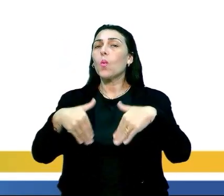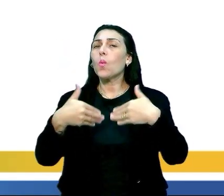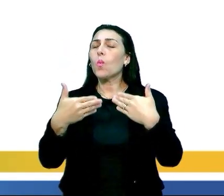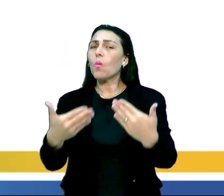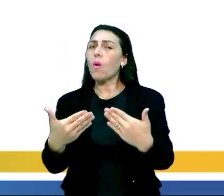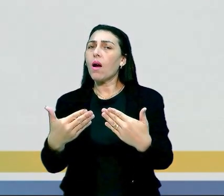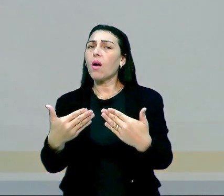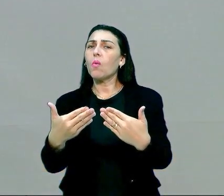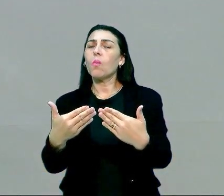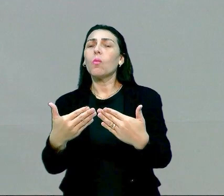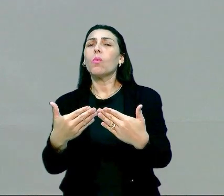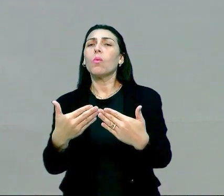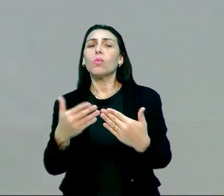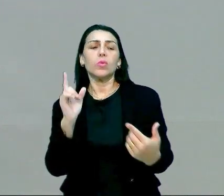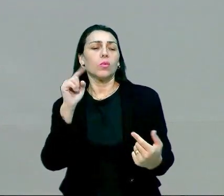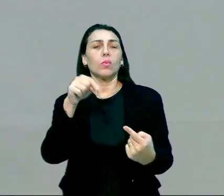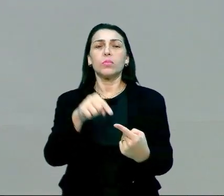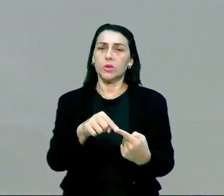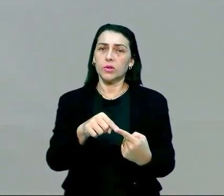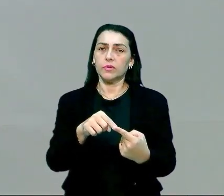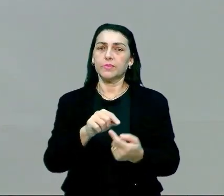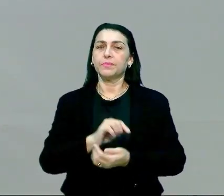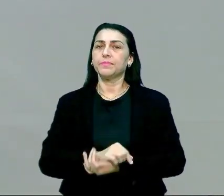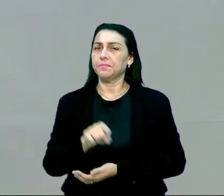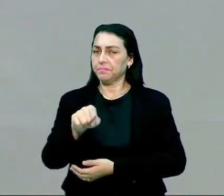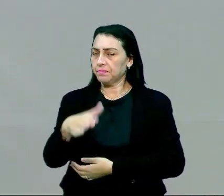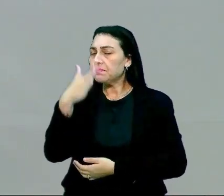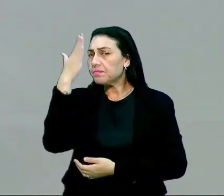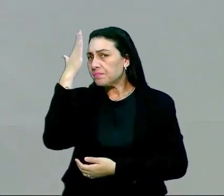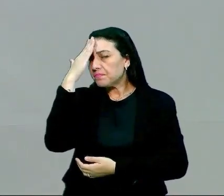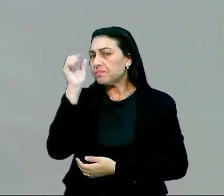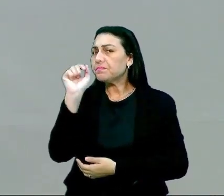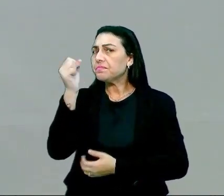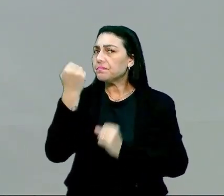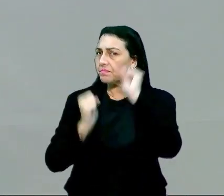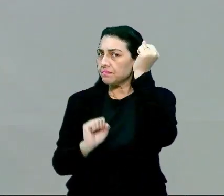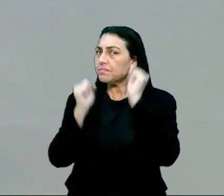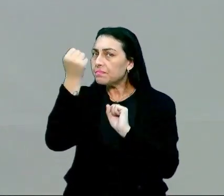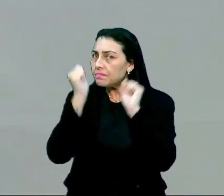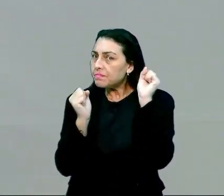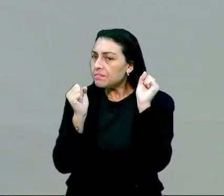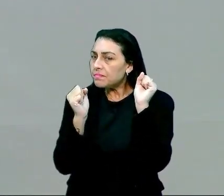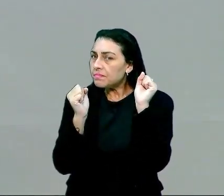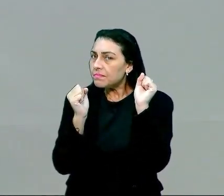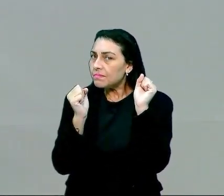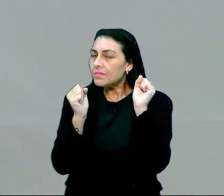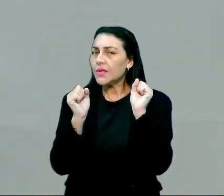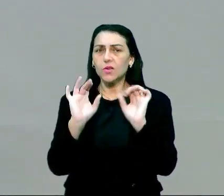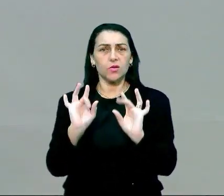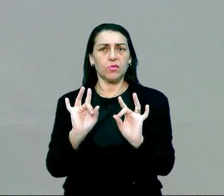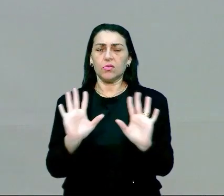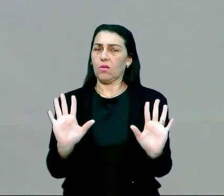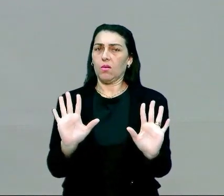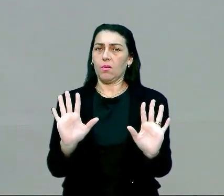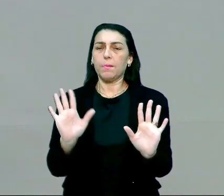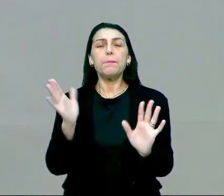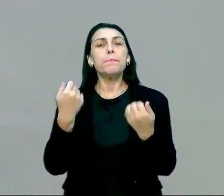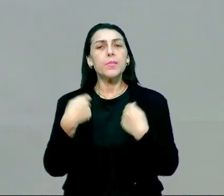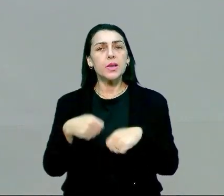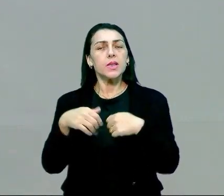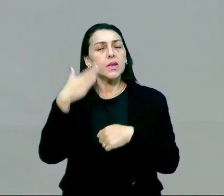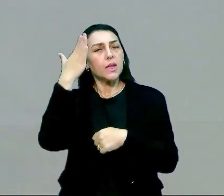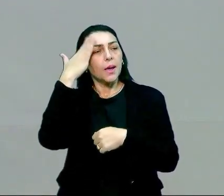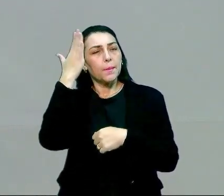aplicabilidade. Você sabe o é atividade física? É só isso que a gente precisa ter esse